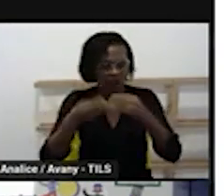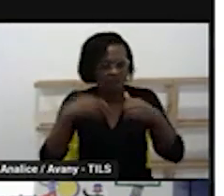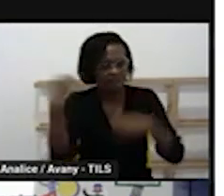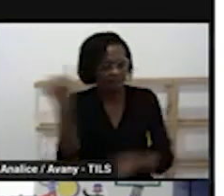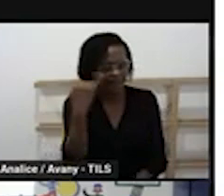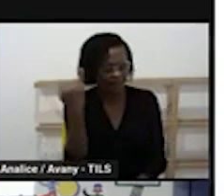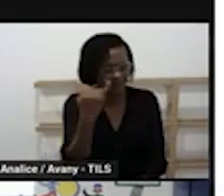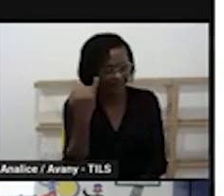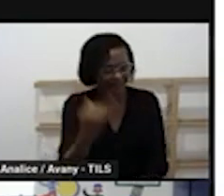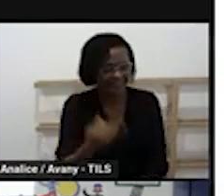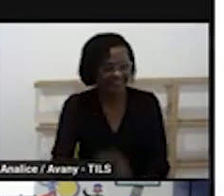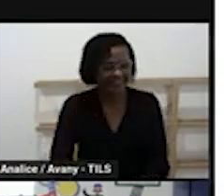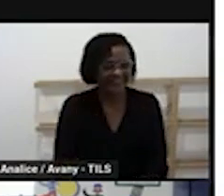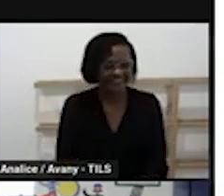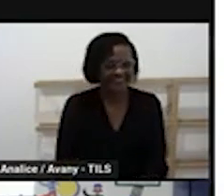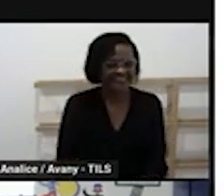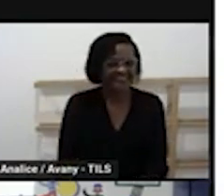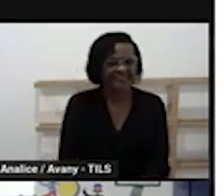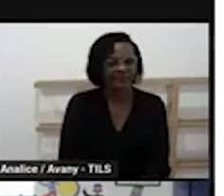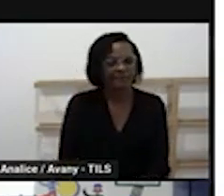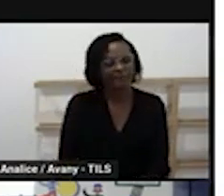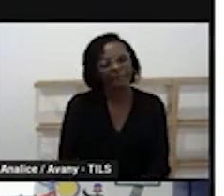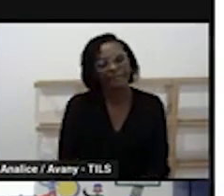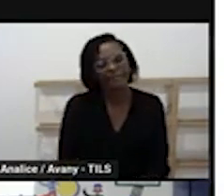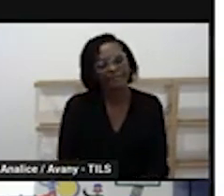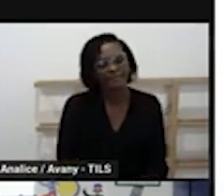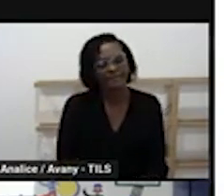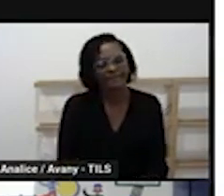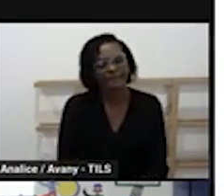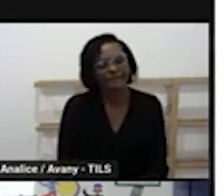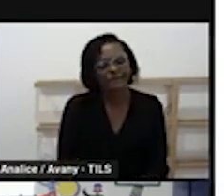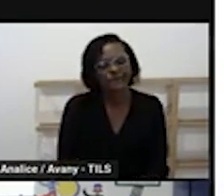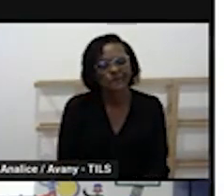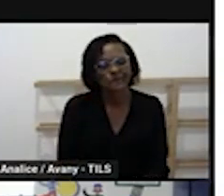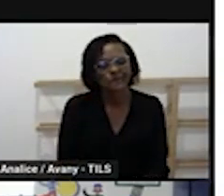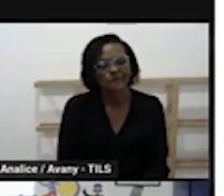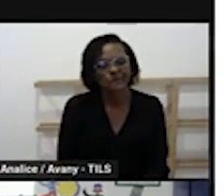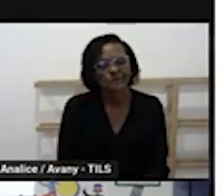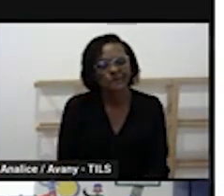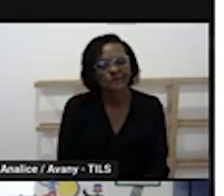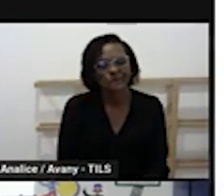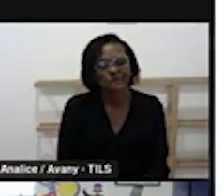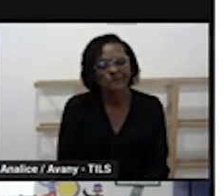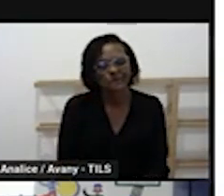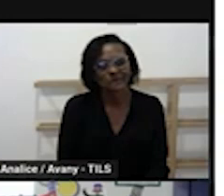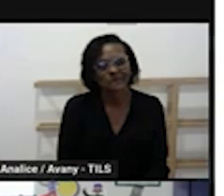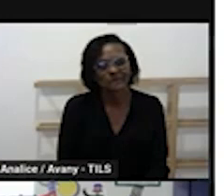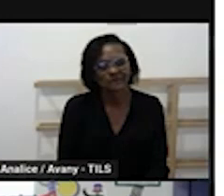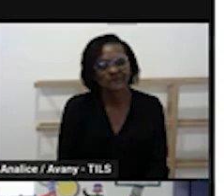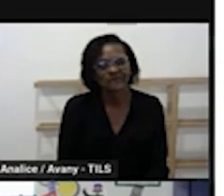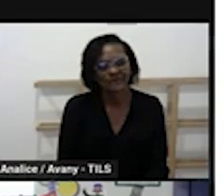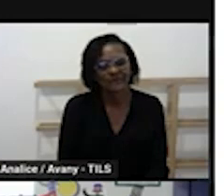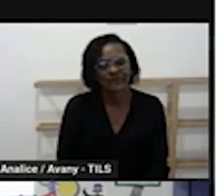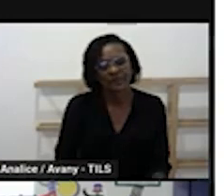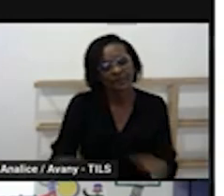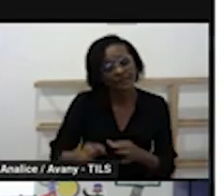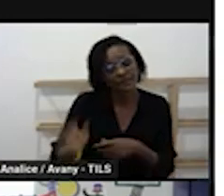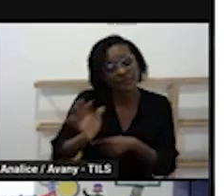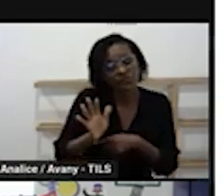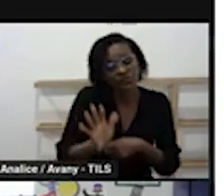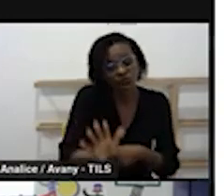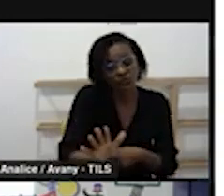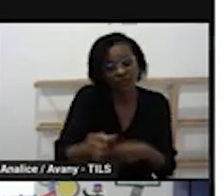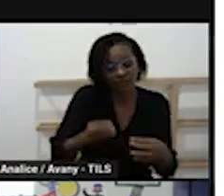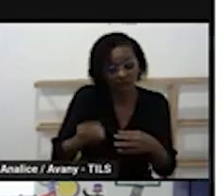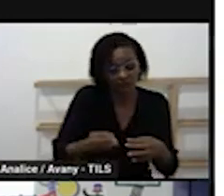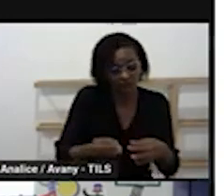um empreendimento em que ele precisa ter um cunho social ele precisa construir algo e vai estar ali servindo de orientação para aquele ambiente que